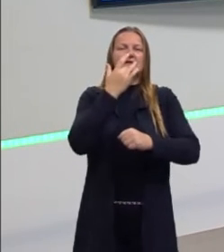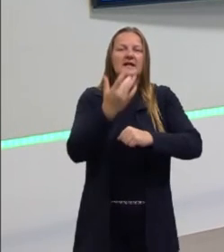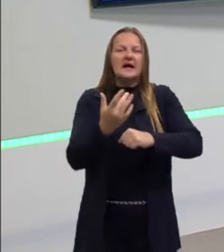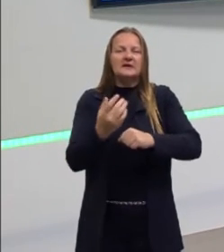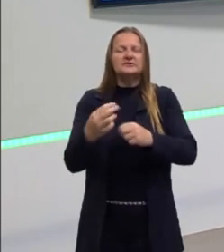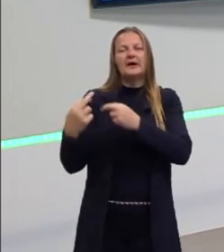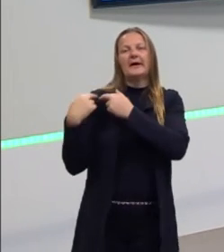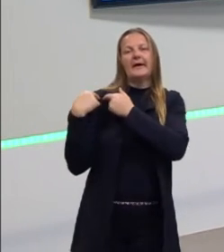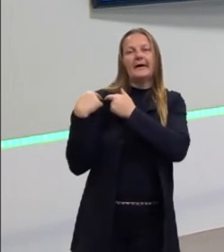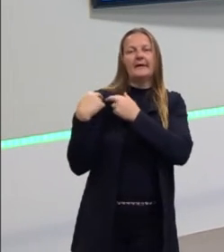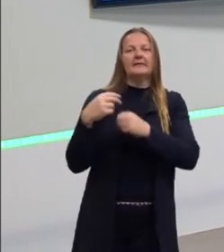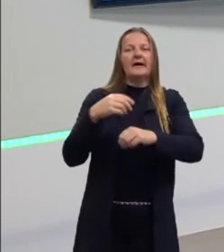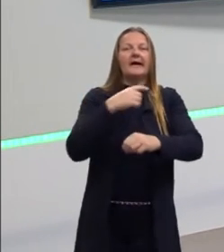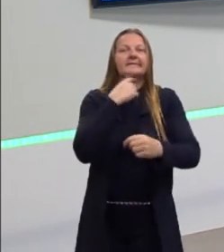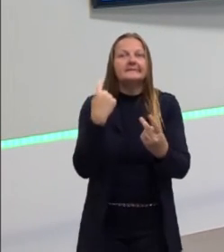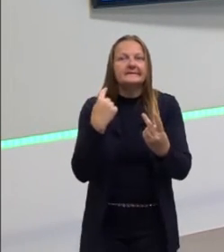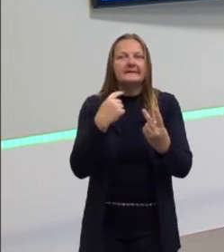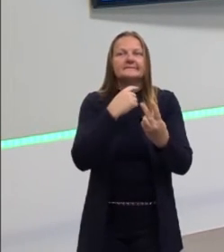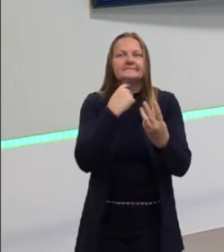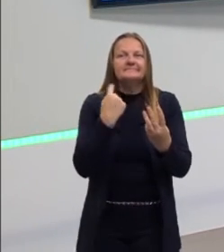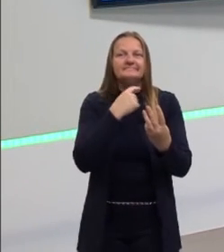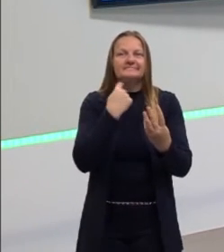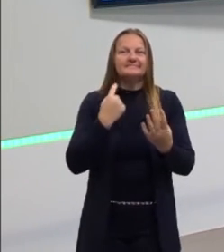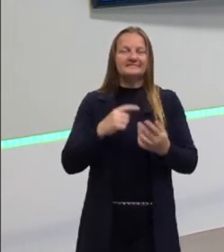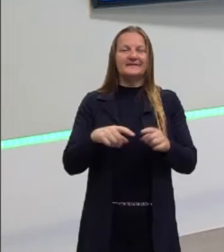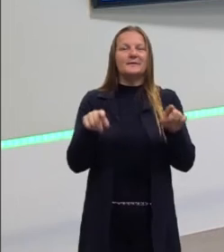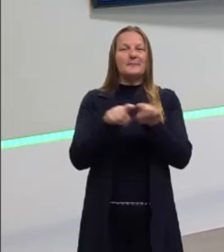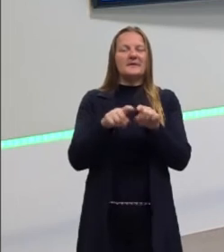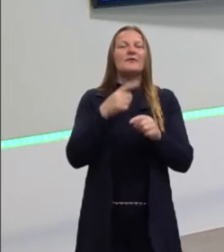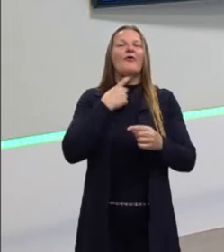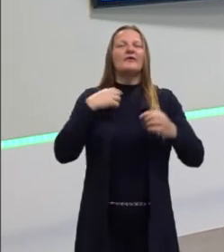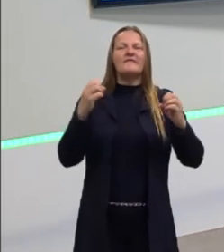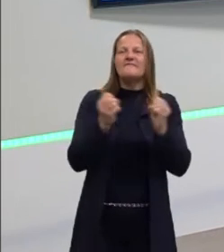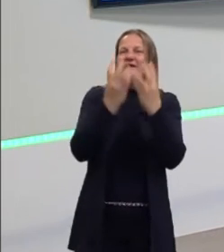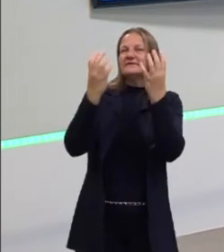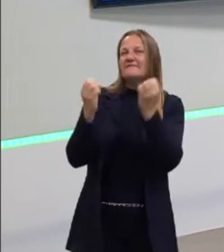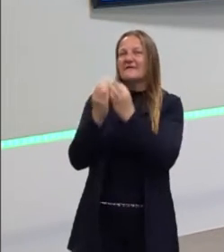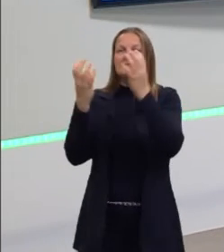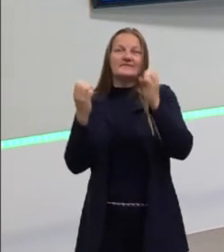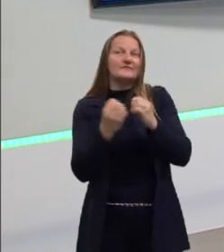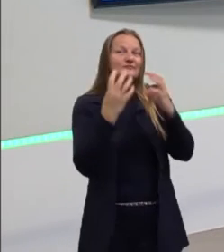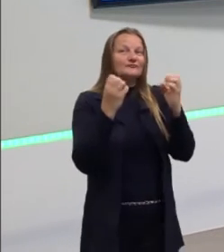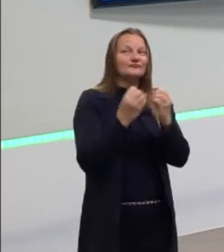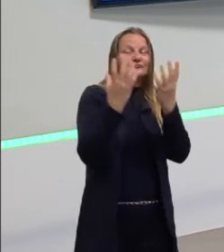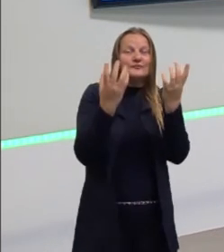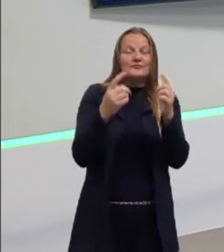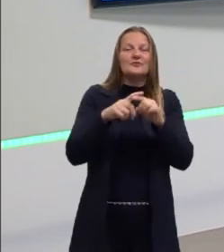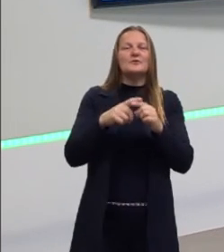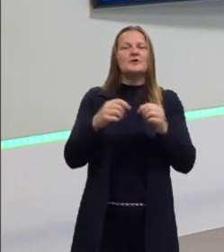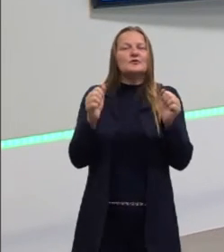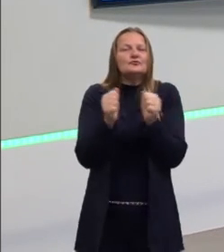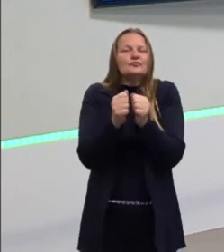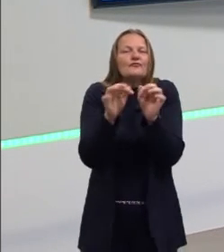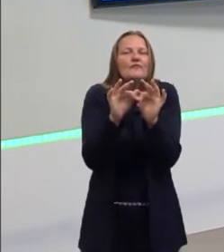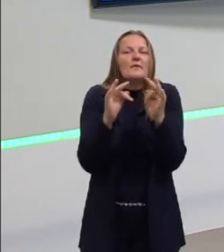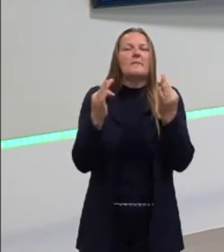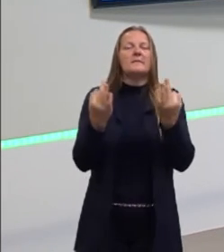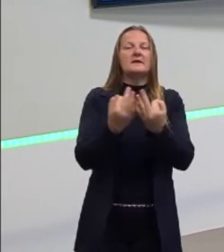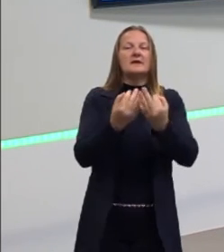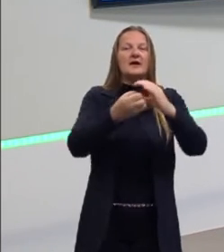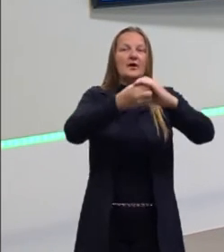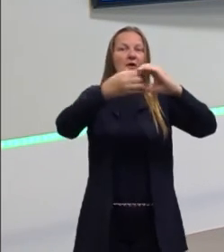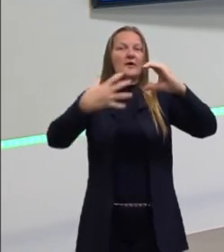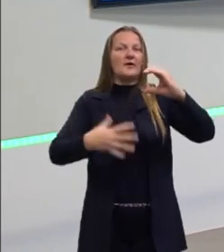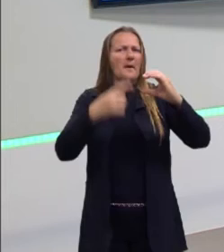compromissos, que gostam muito de festas, que gostam de estar com a família, e é muito